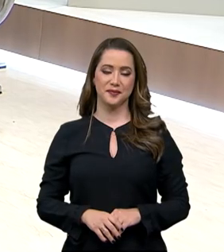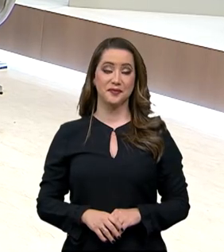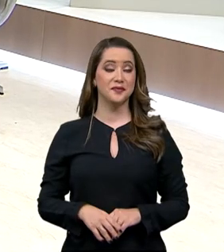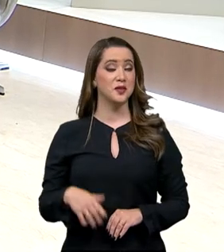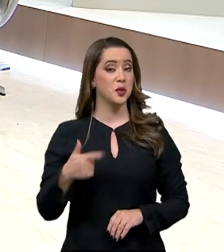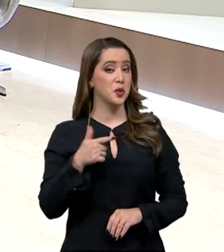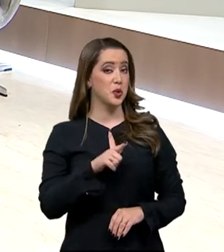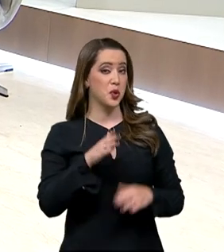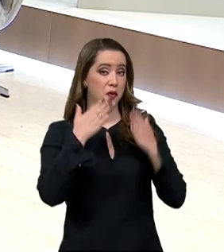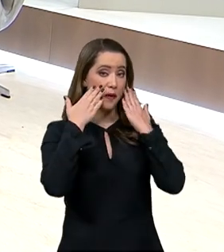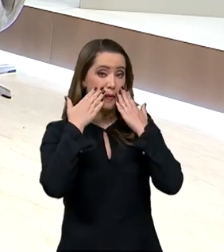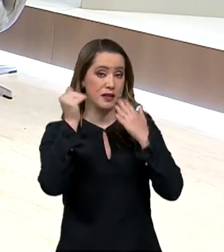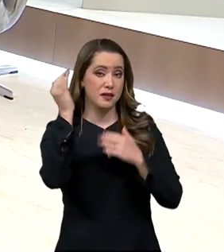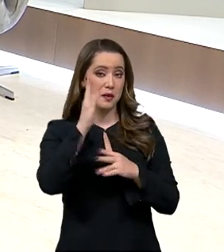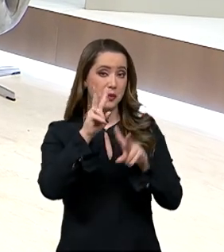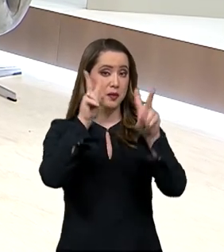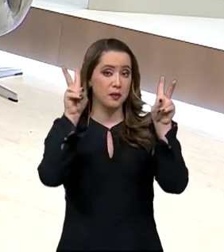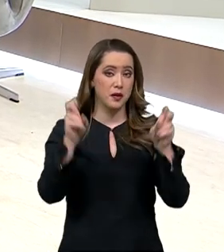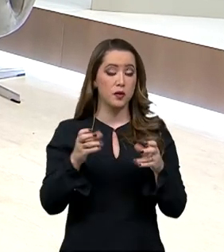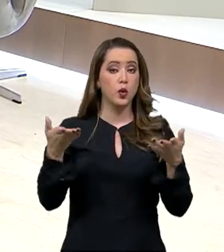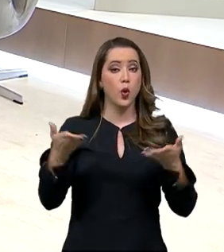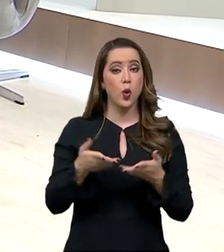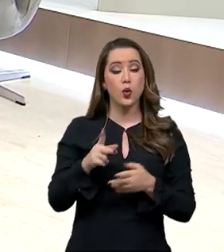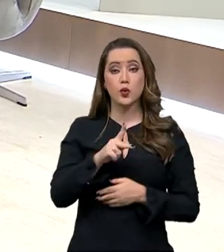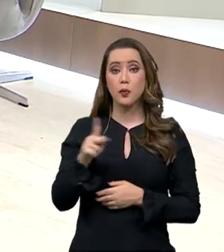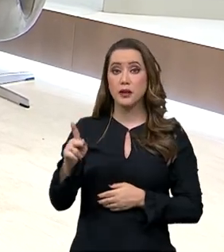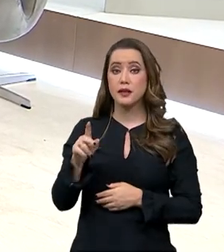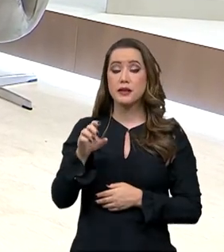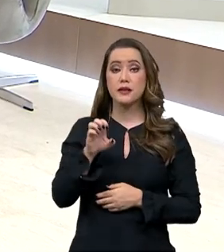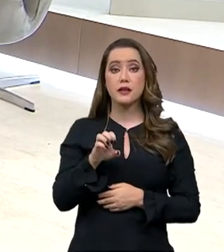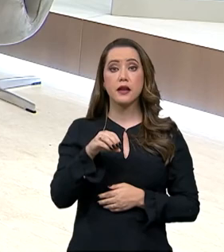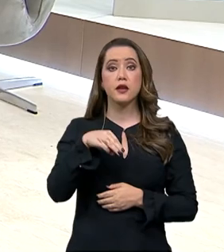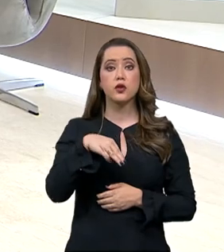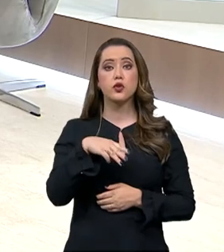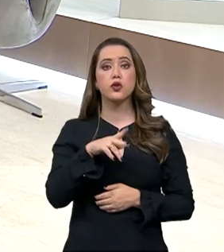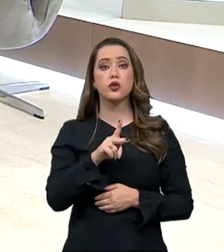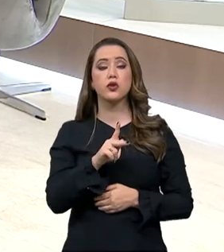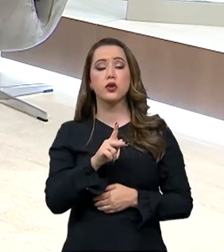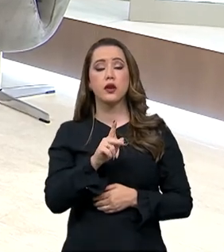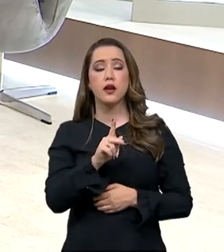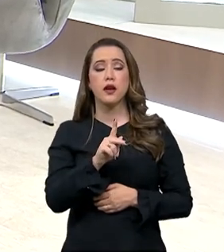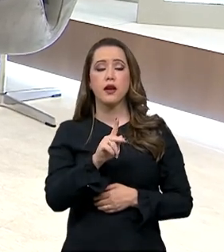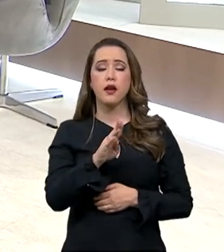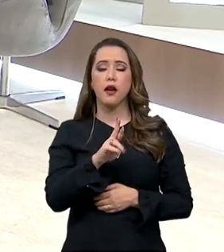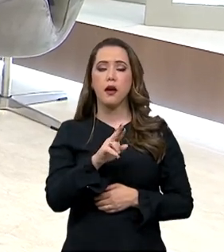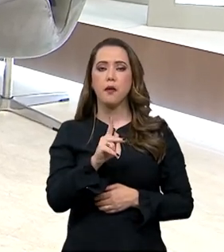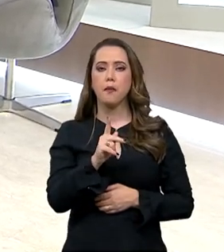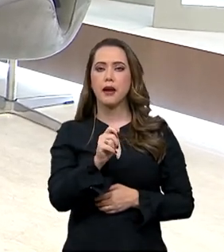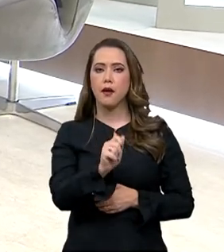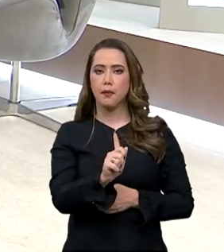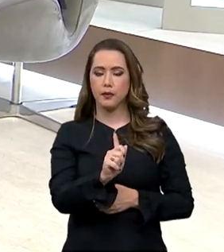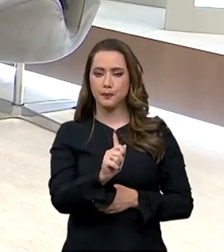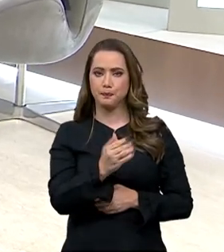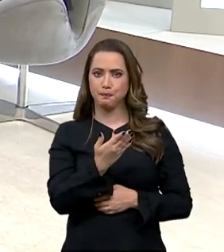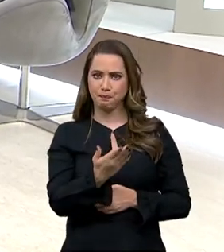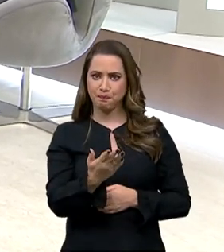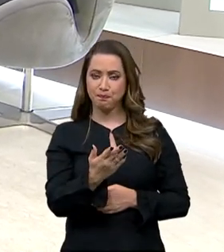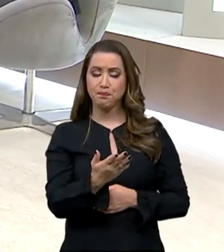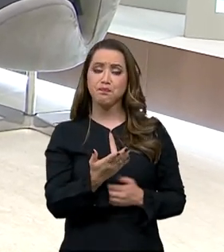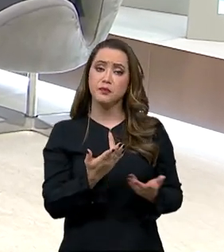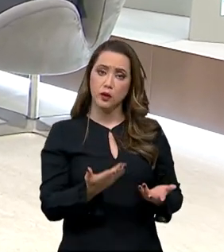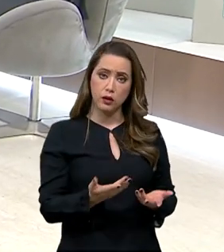Estamos de volta com o Brasil em Pauta, hoje com o presidente da Embrapa, Celso Moretti. Presidente, um dos